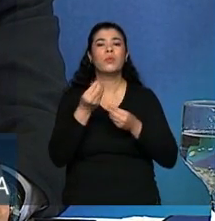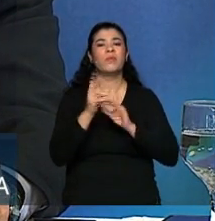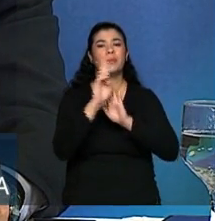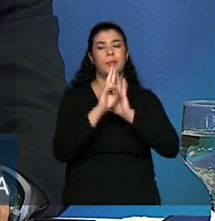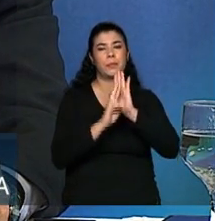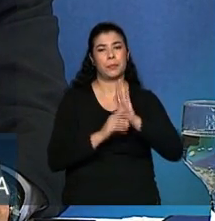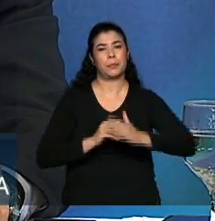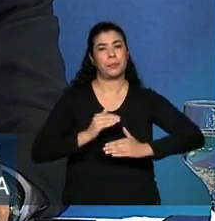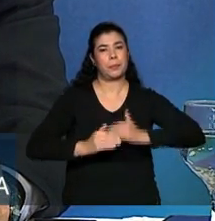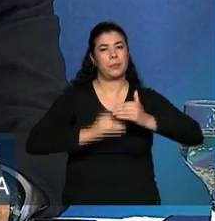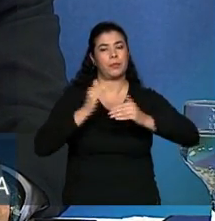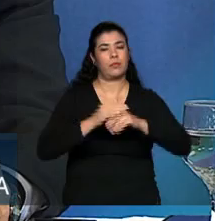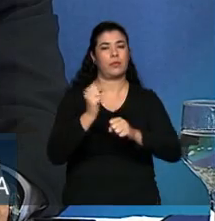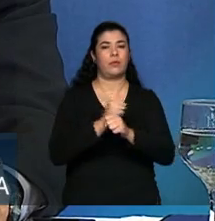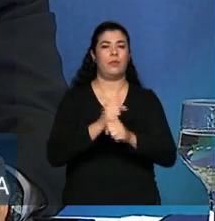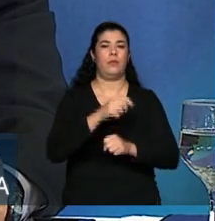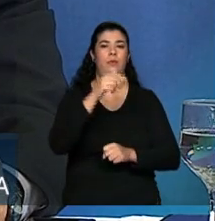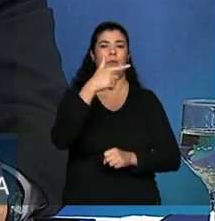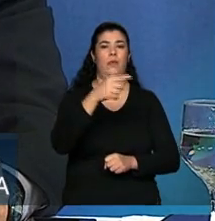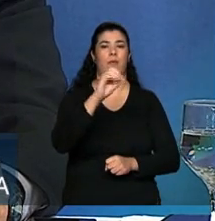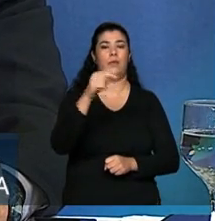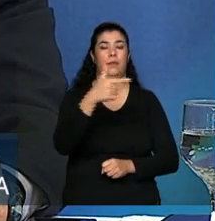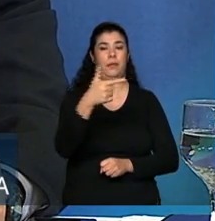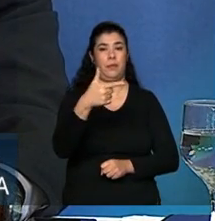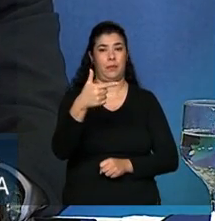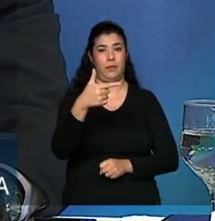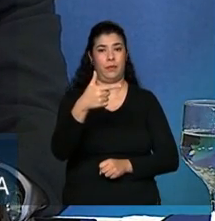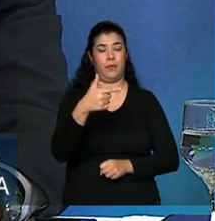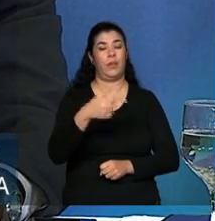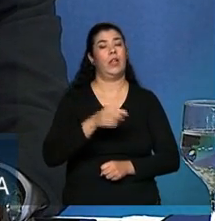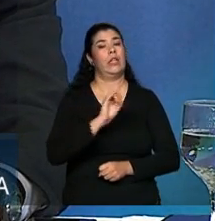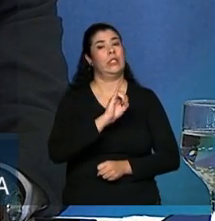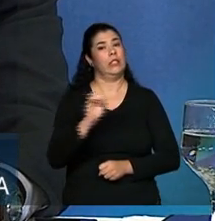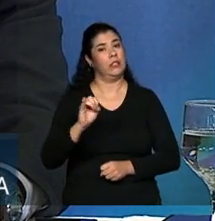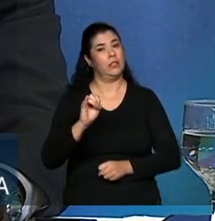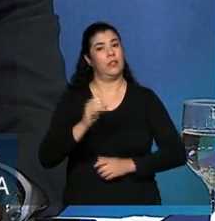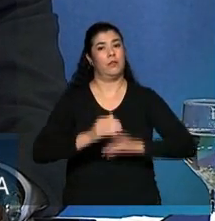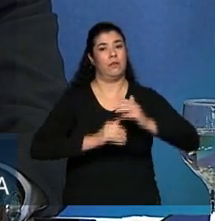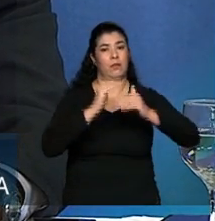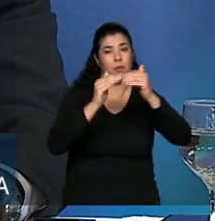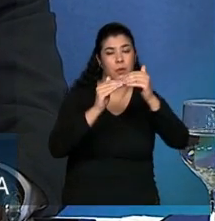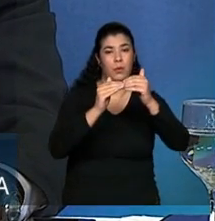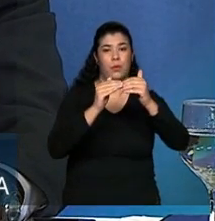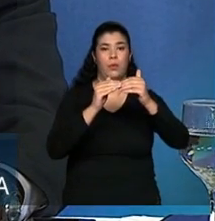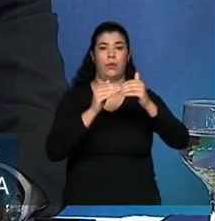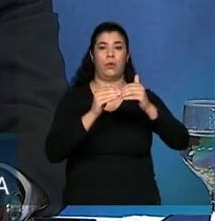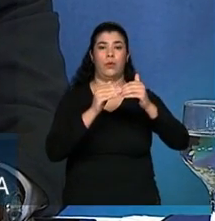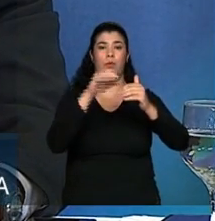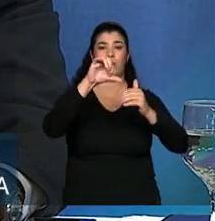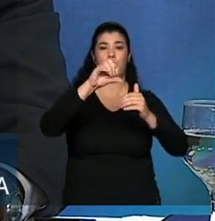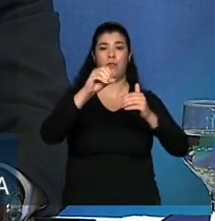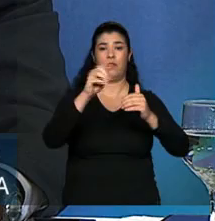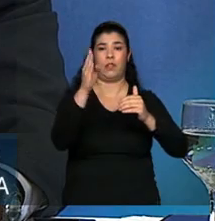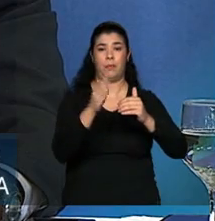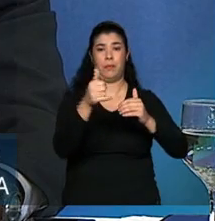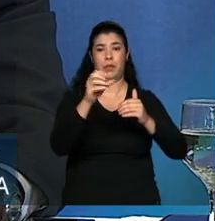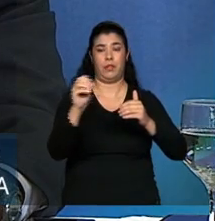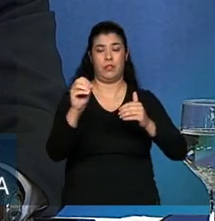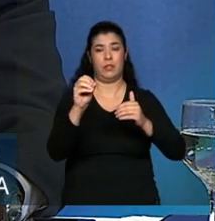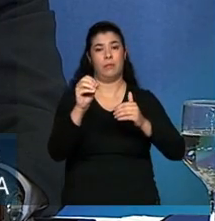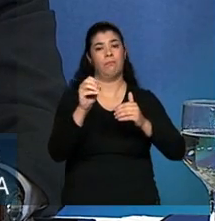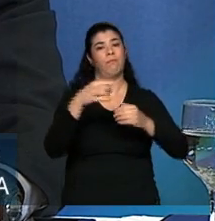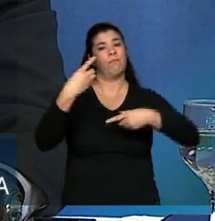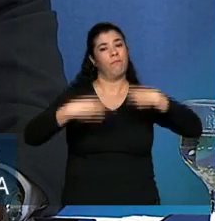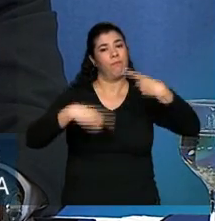até 2022. E o debate, se depois disso ela vai evoluir além do 90-100, aí é um outro debate mais